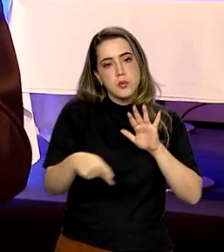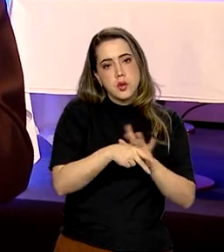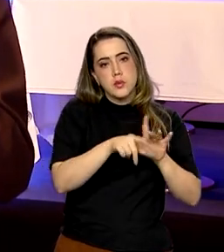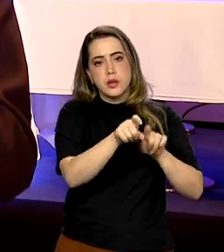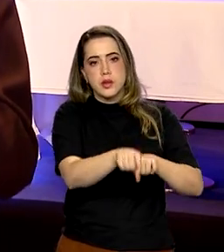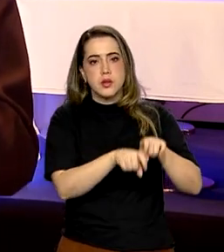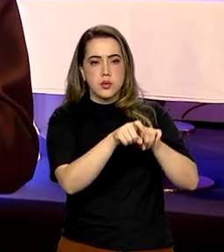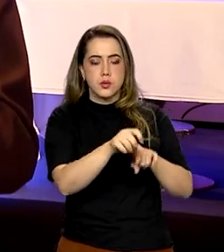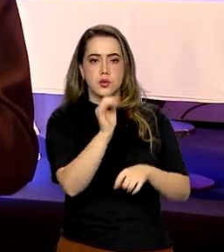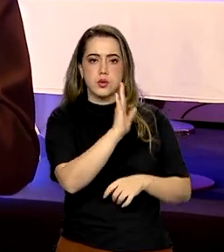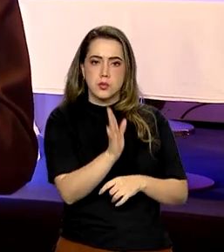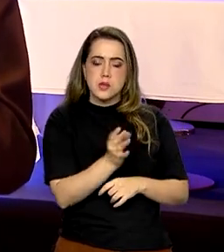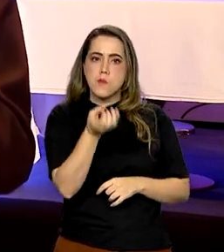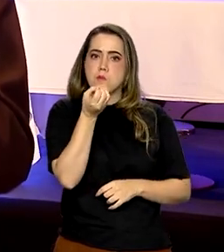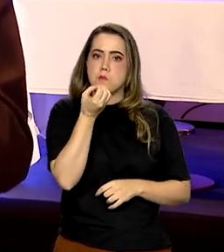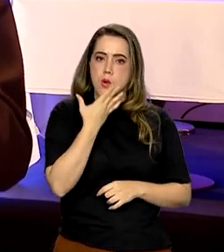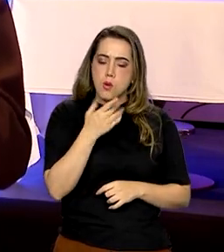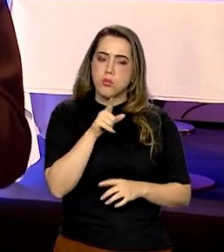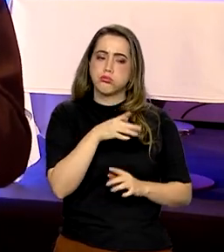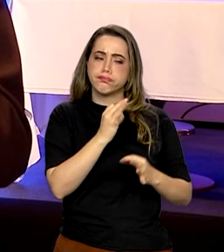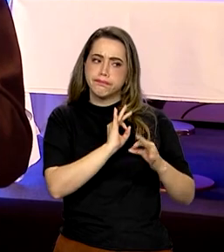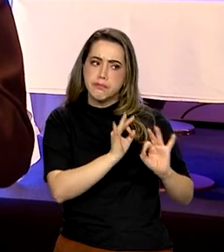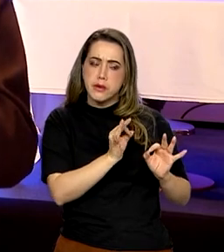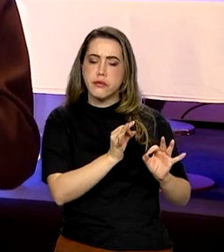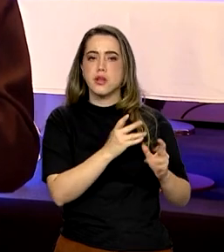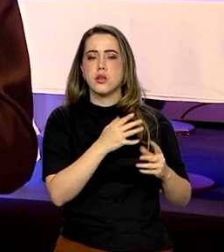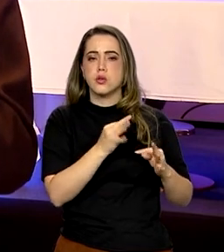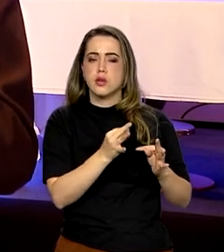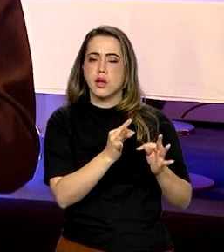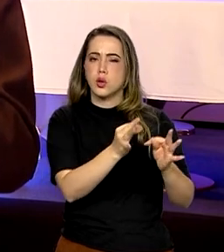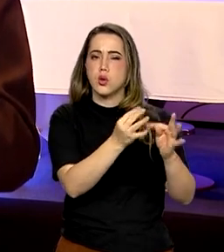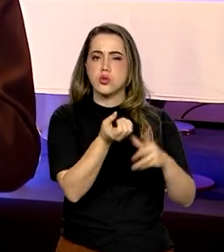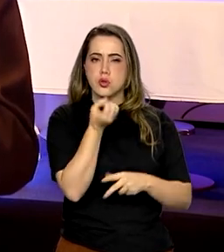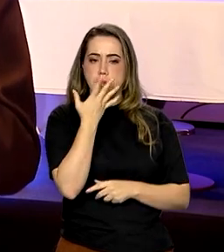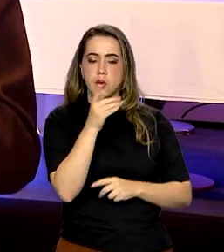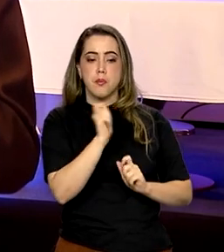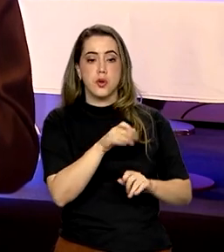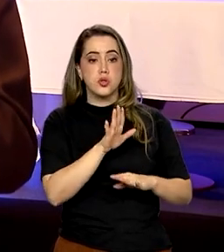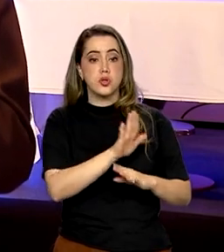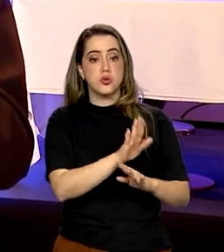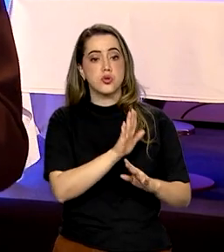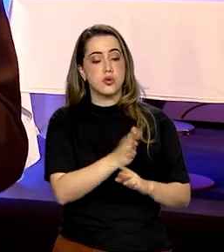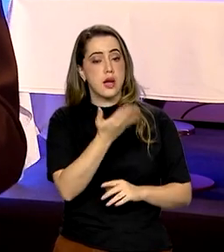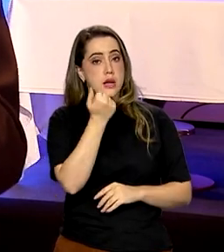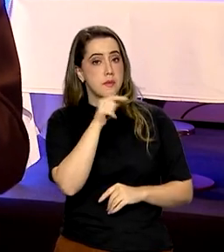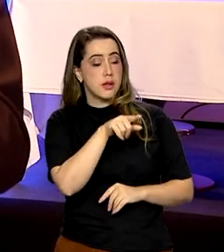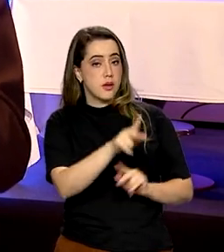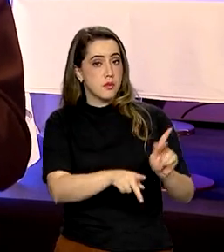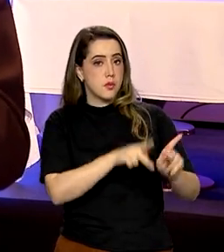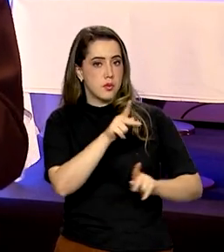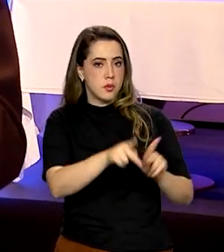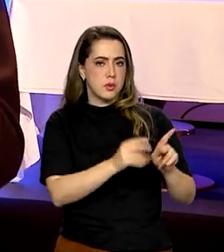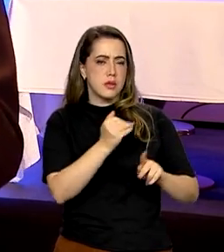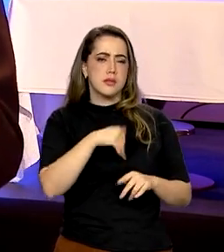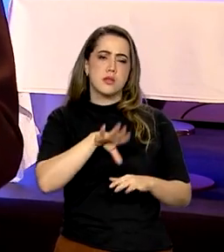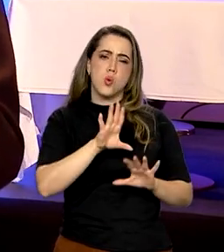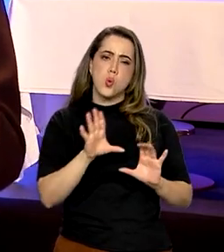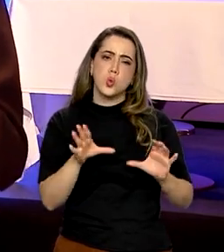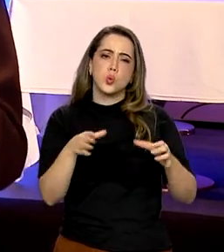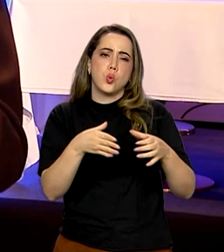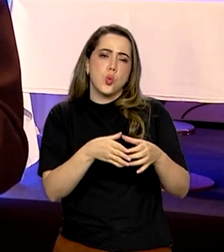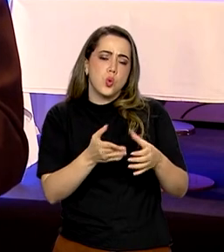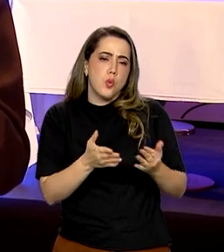brasileiro, tão bem sucedido, tão sofisticado tecnologicamente, pode ajudar bastante a alimentar uma população majoritariamente